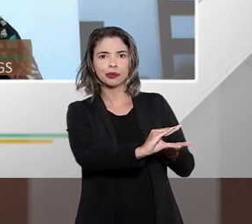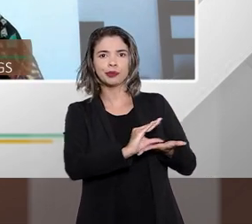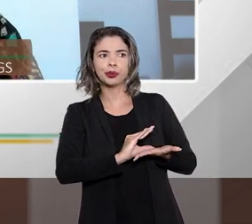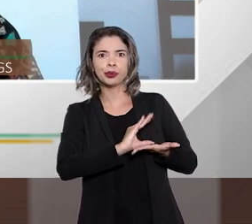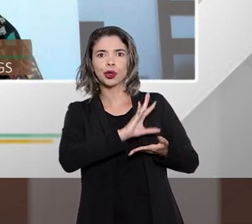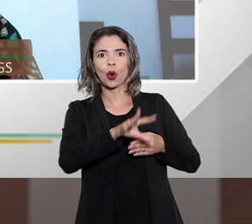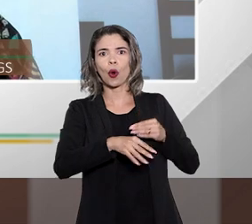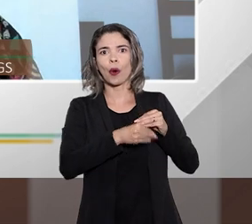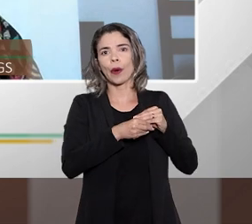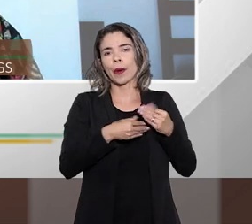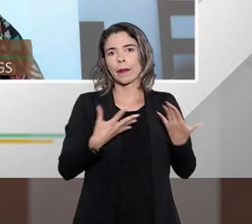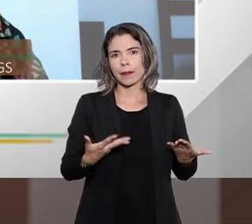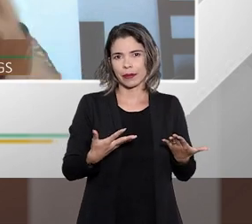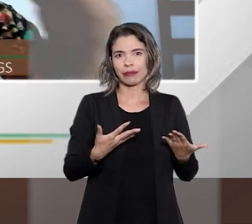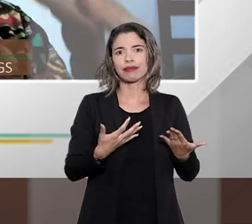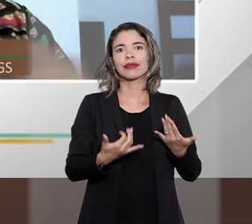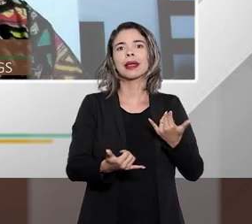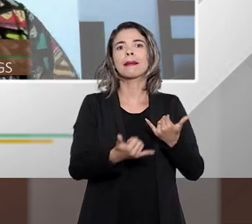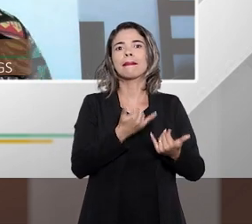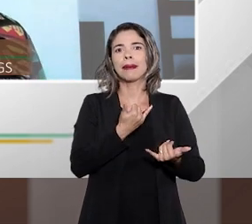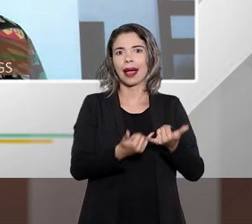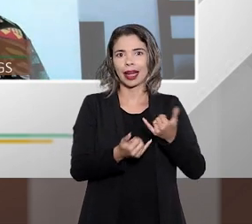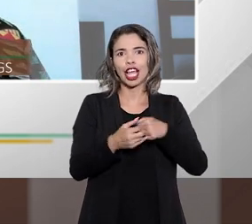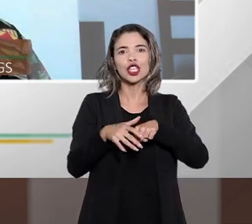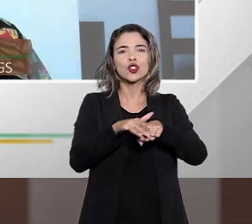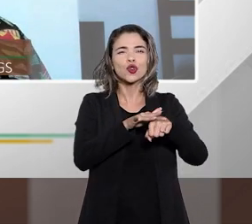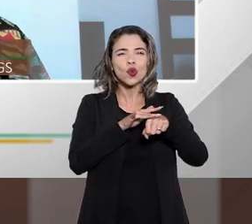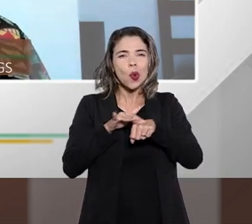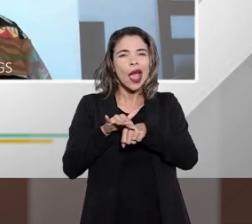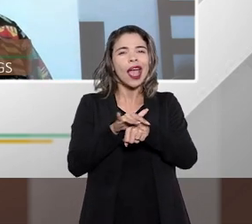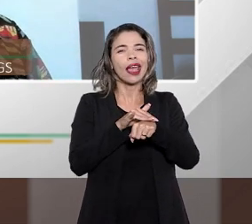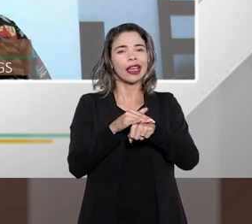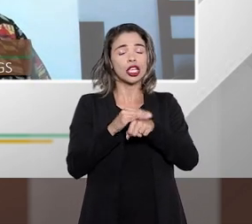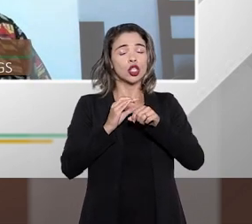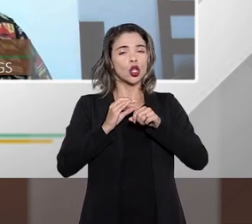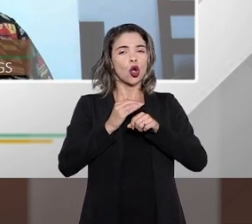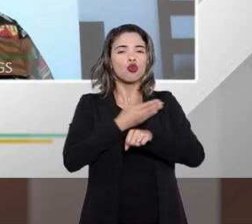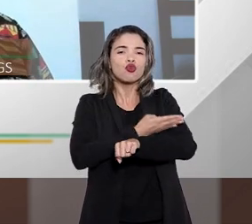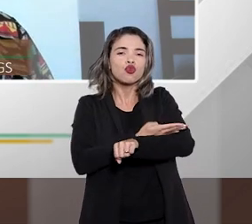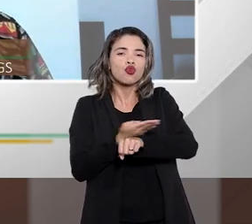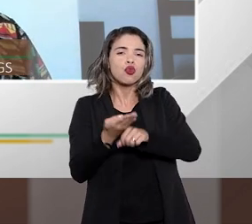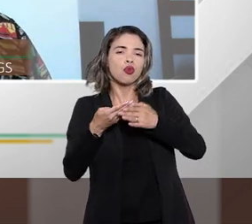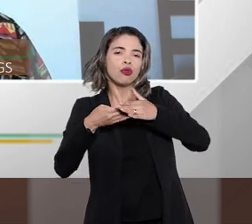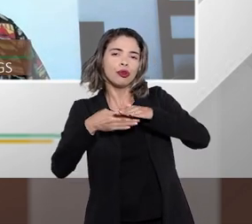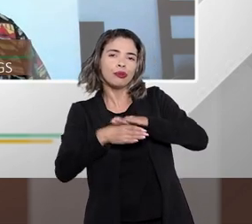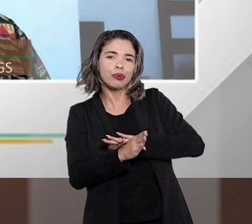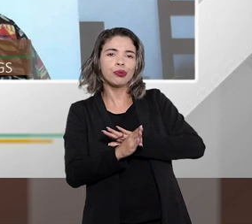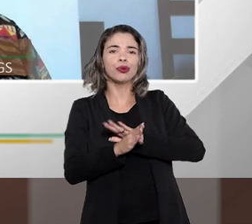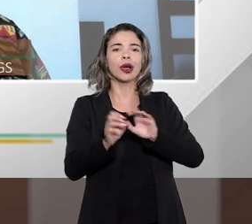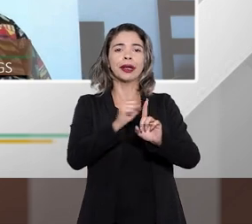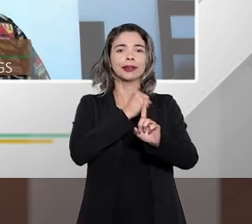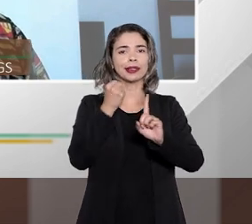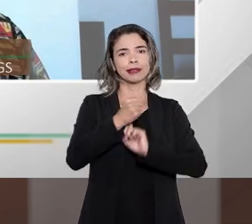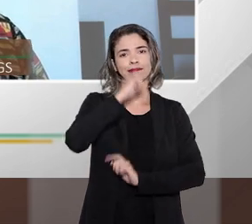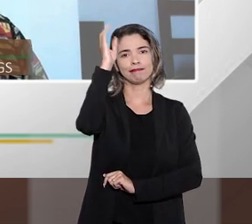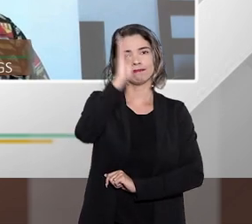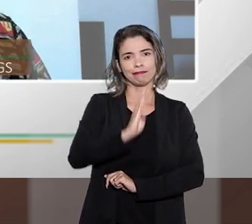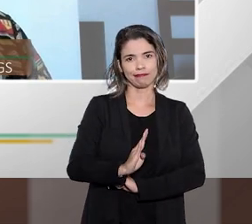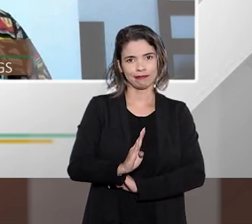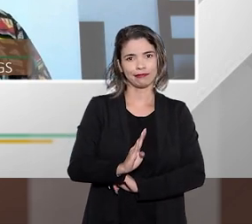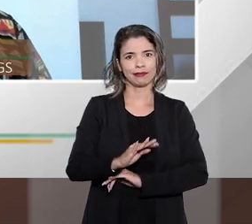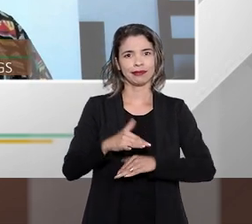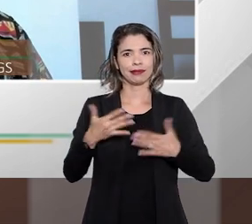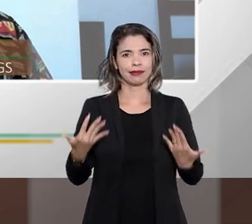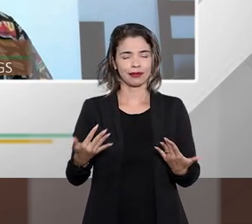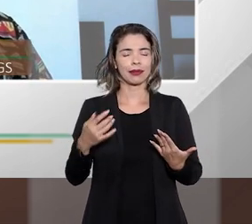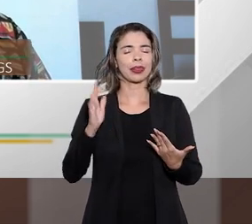crédito isso mostra uma espécie de doença na sociedade brasileira então aqui se cuidou disso e se cuidou